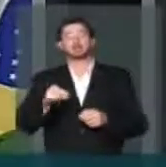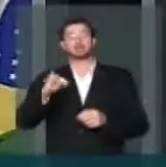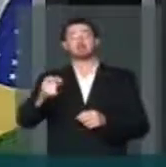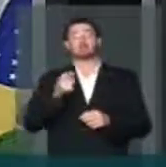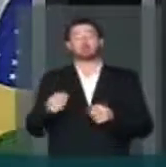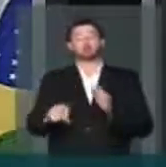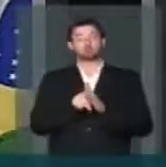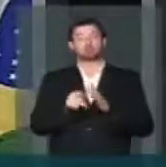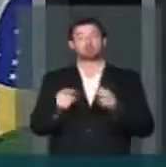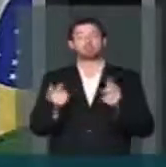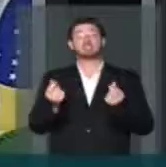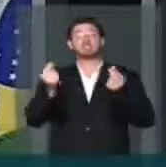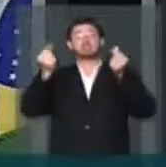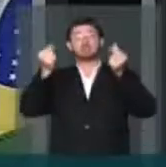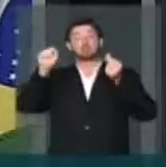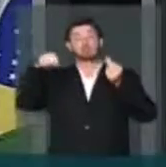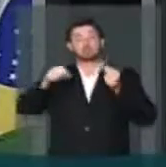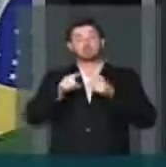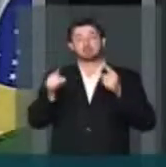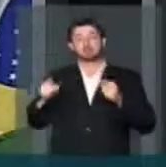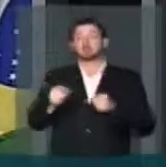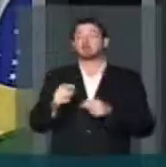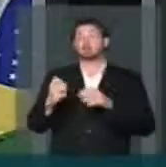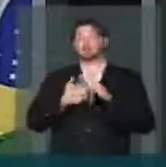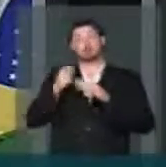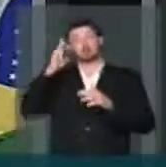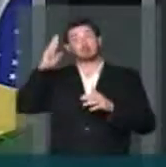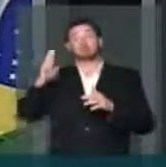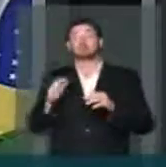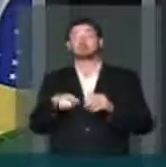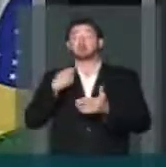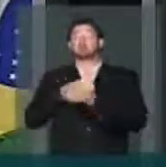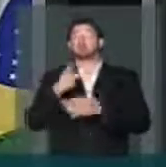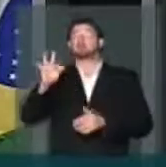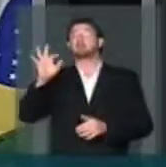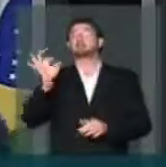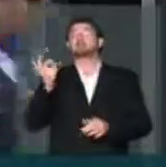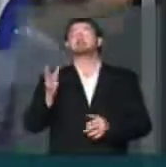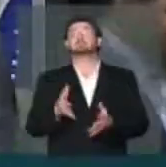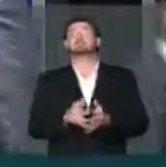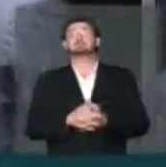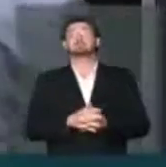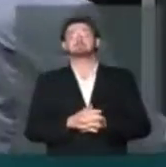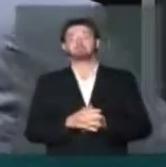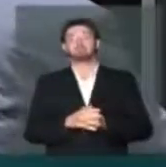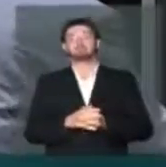imposto sobre grandes fortunas, a começar dos grandes empreiteiros que partucinam o PT. Deixa esclarecer.